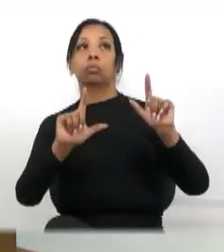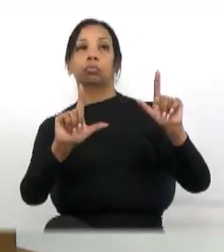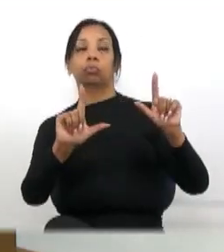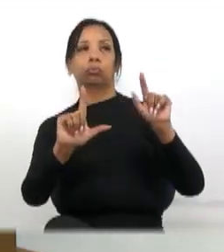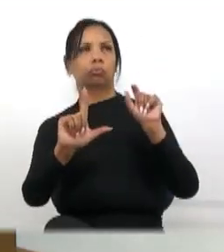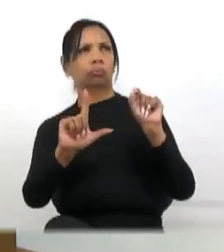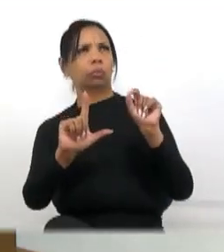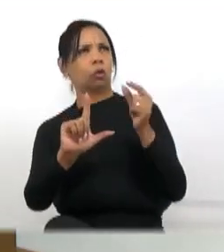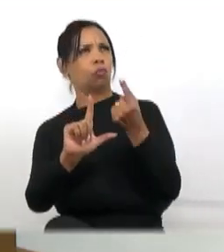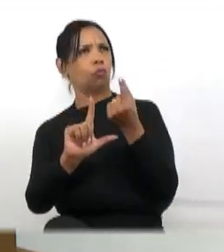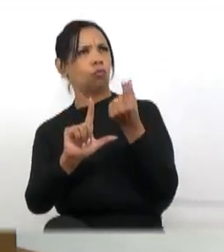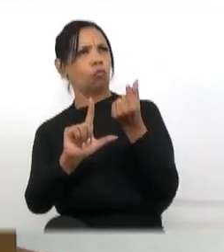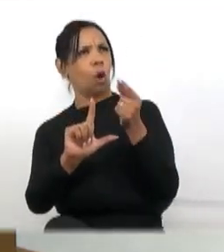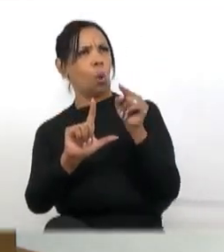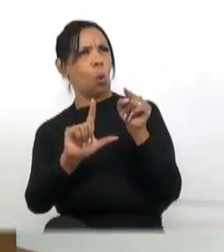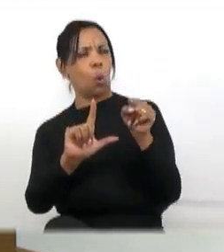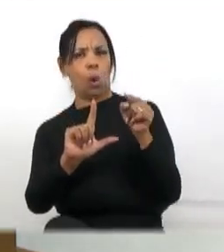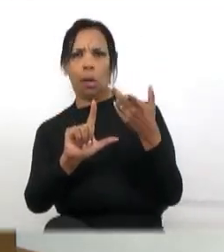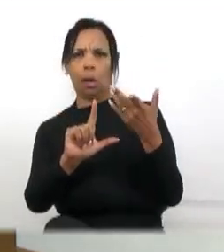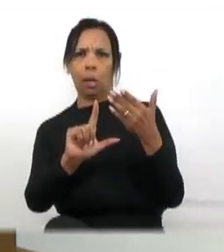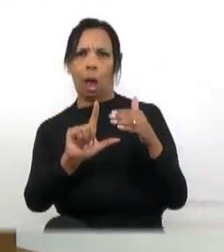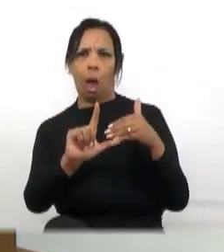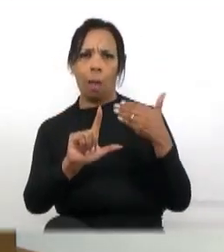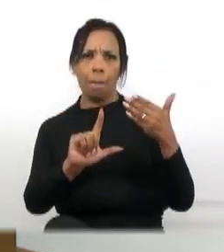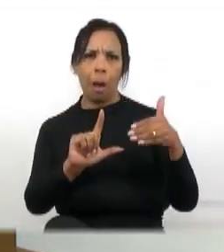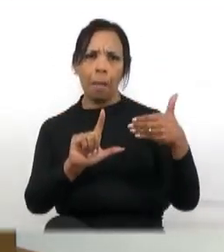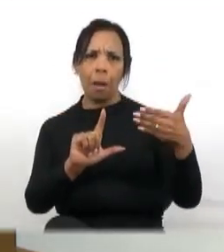o caminhar da obra,